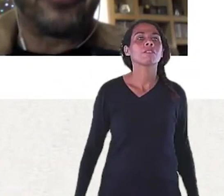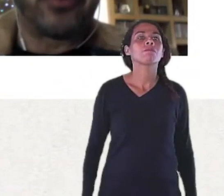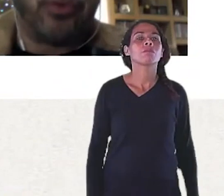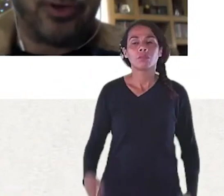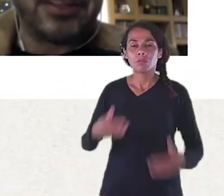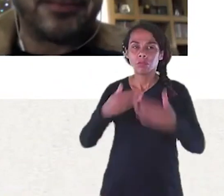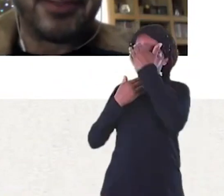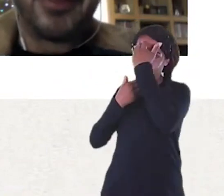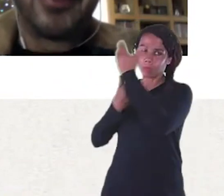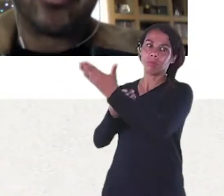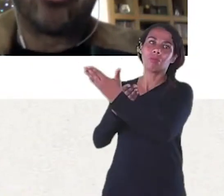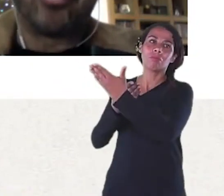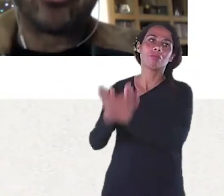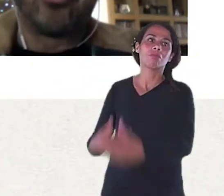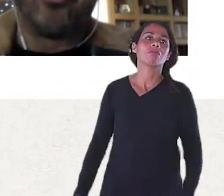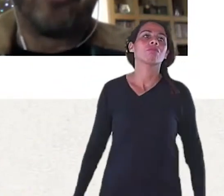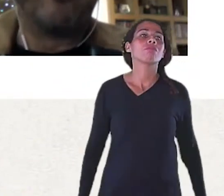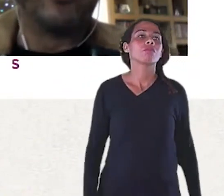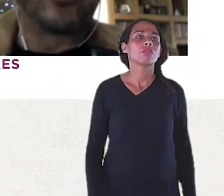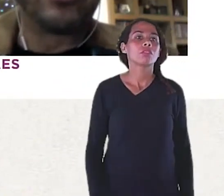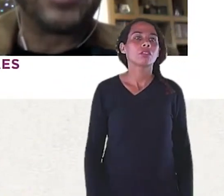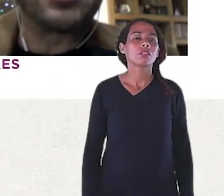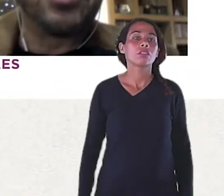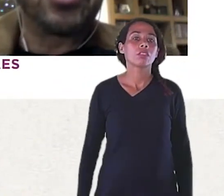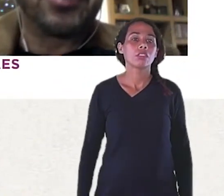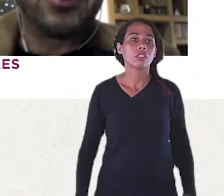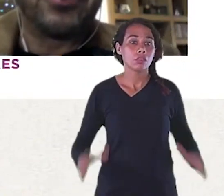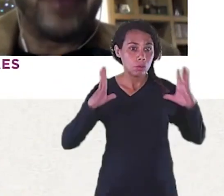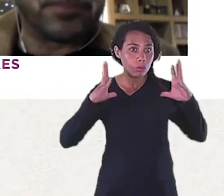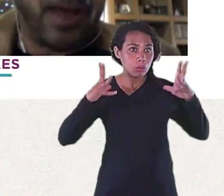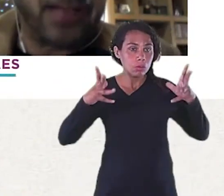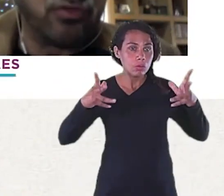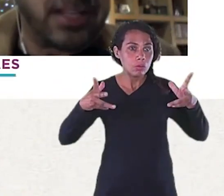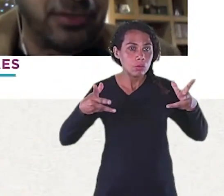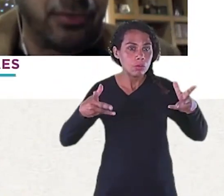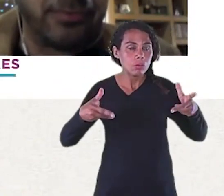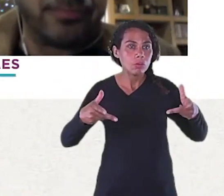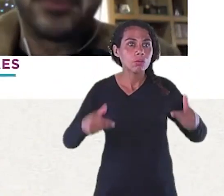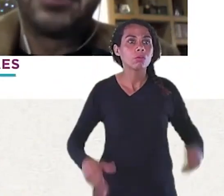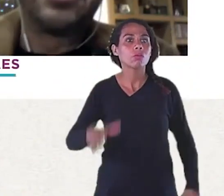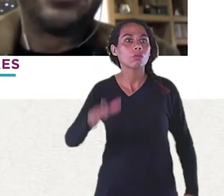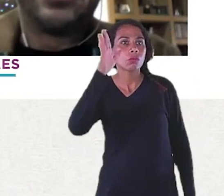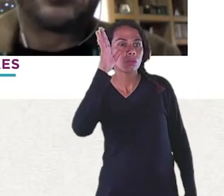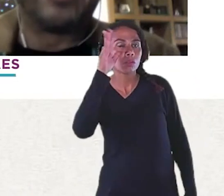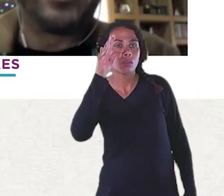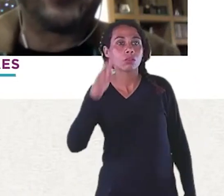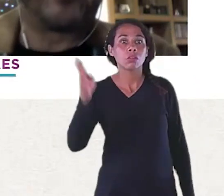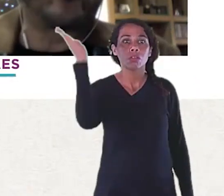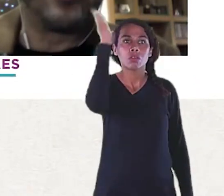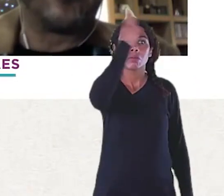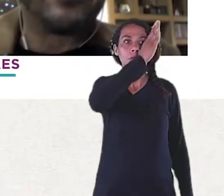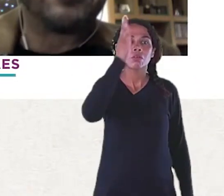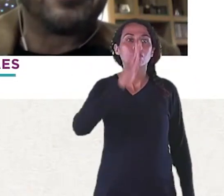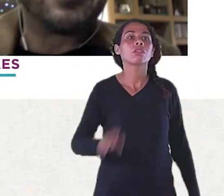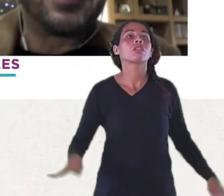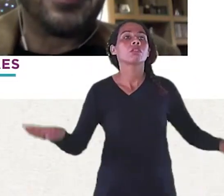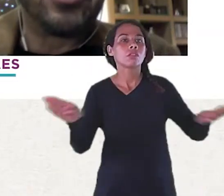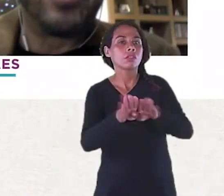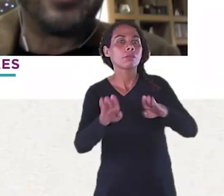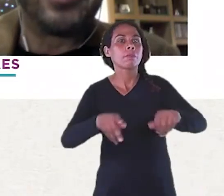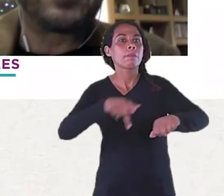bastante afetuosa, todo o público que nos assiste, de várias partes do Brasil, e também de Portugal.